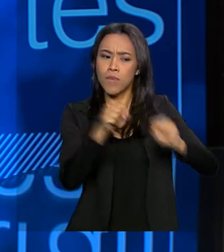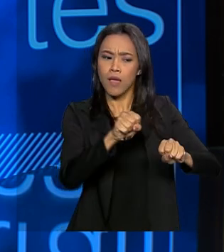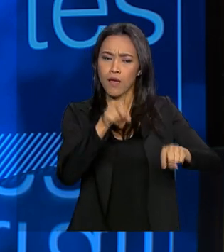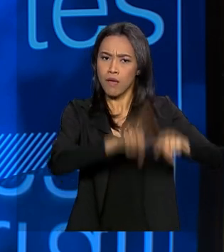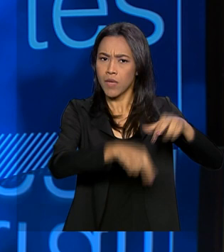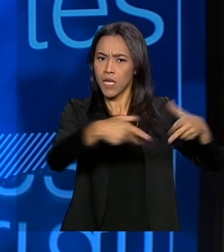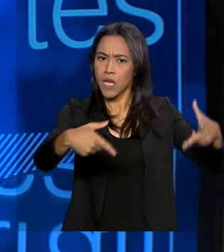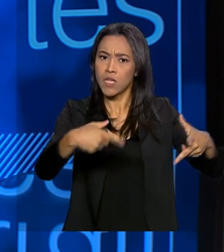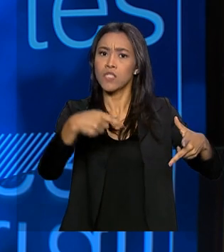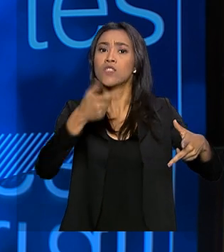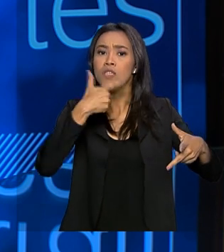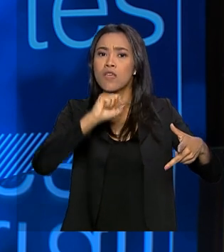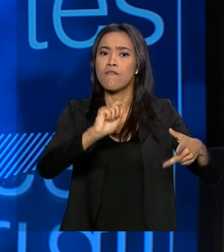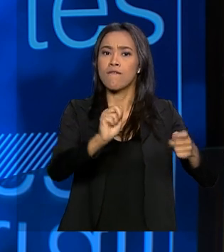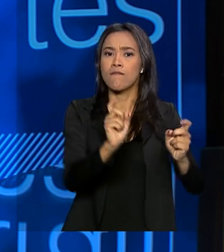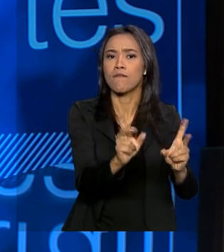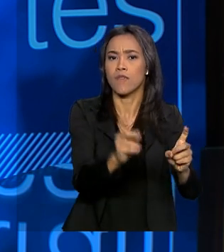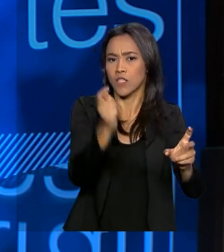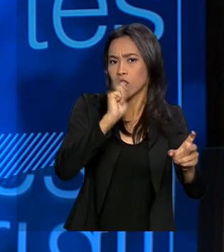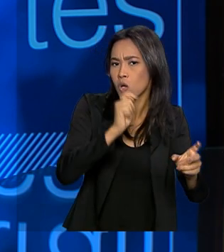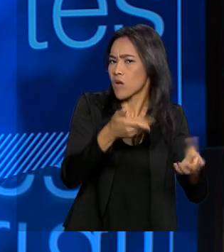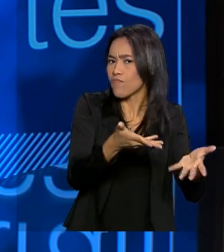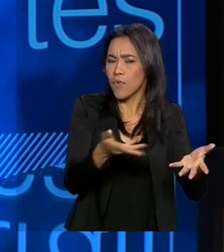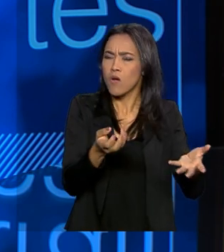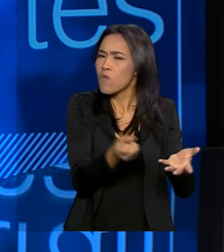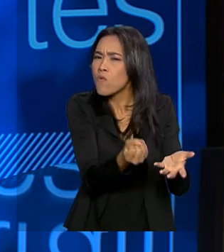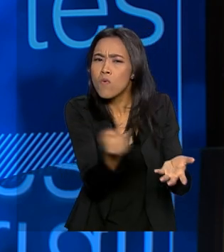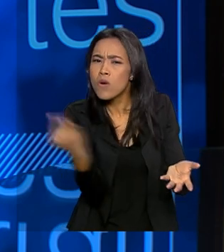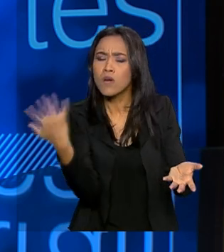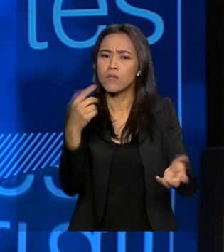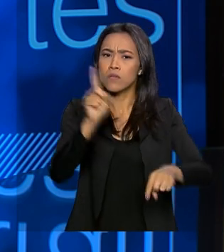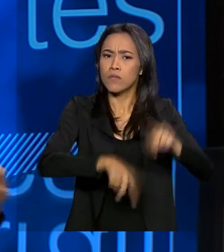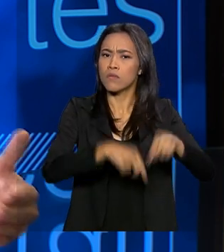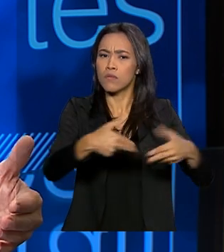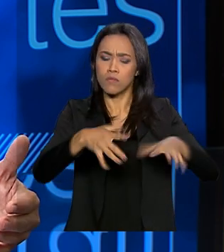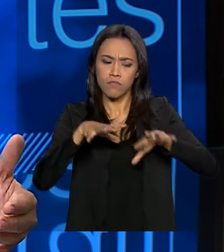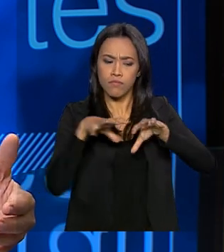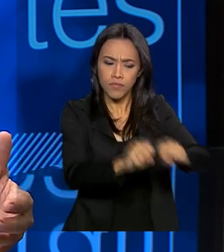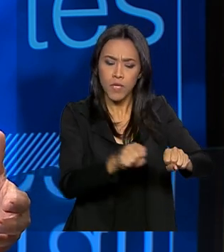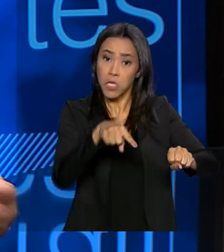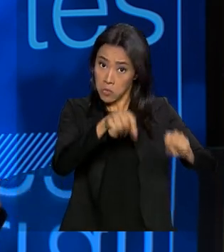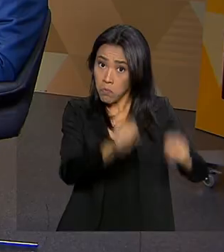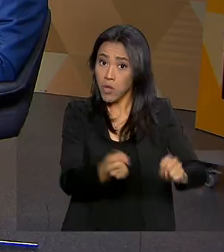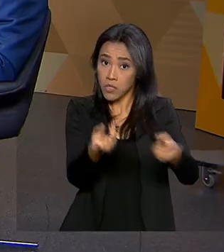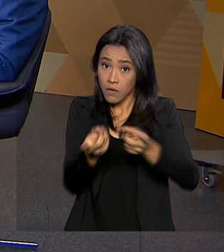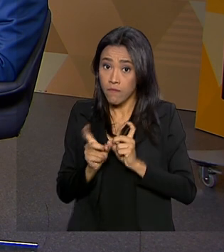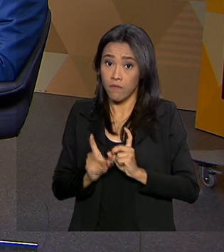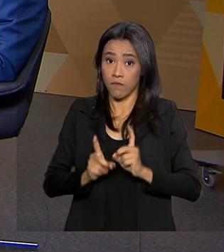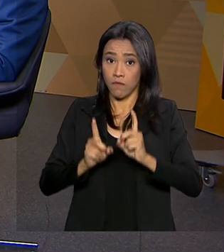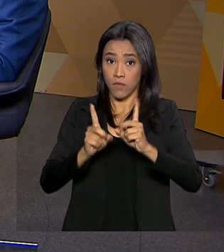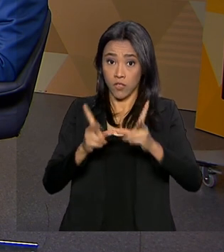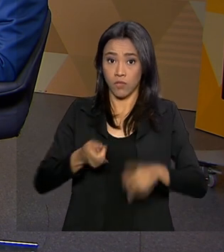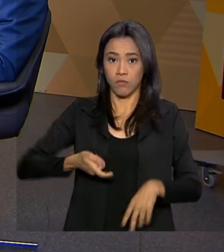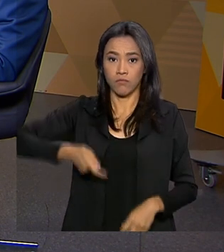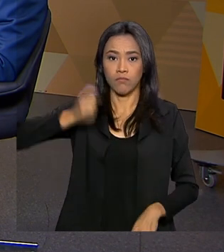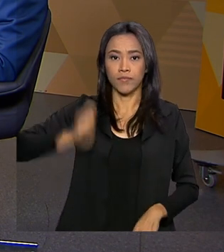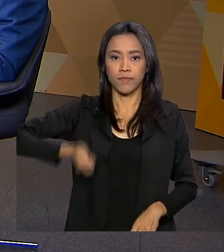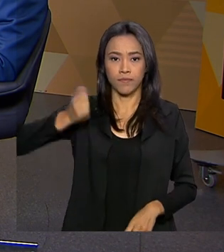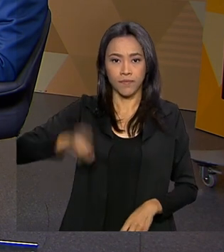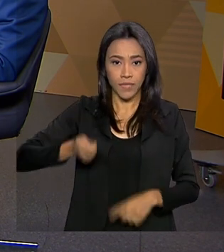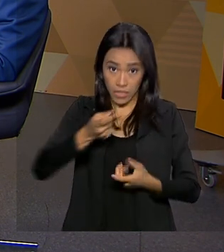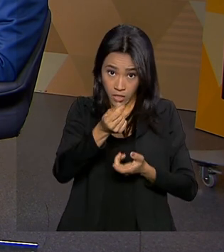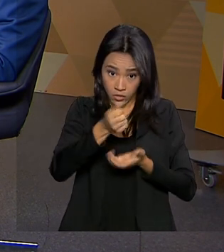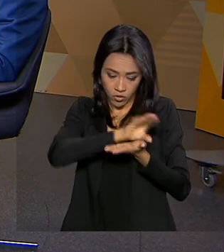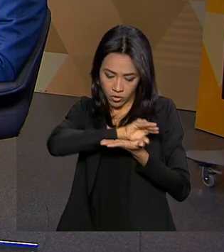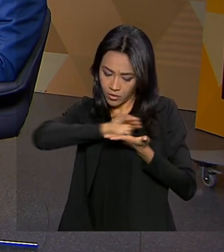de traficantes do tráfico. Quantos bens já existem hoje que podem ser leiloados e que trariam recursos